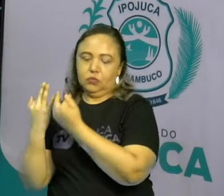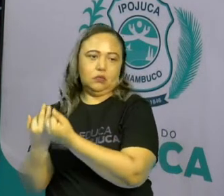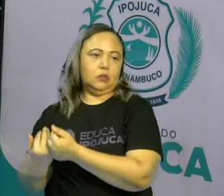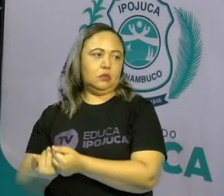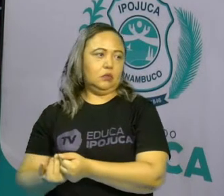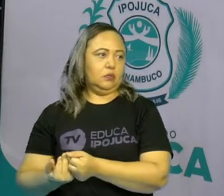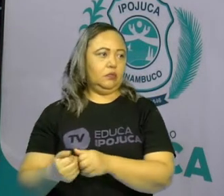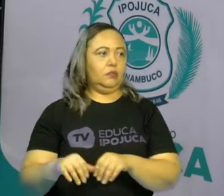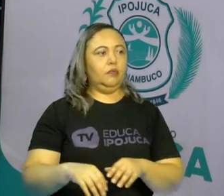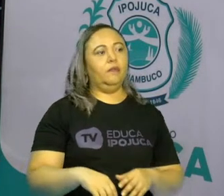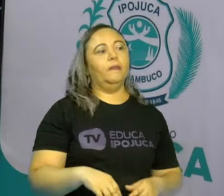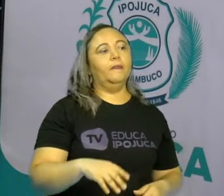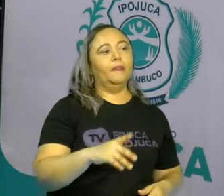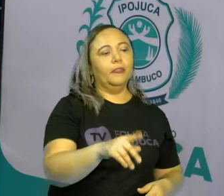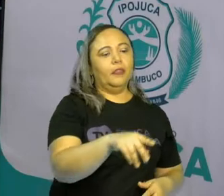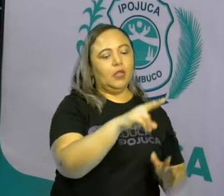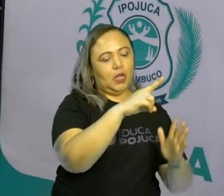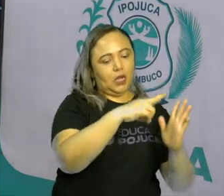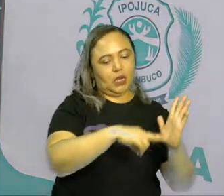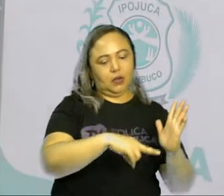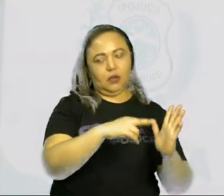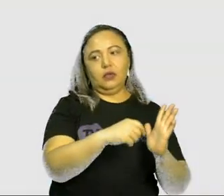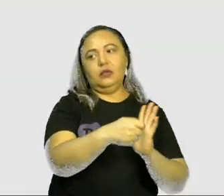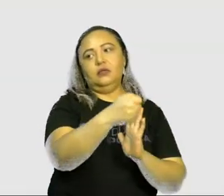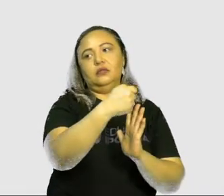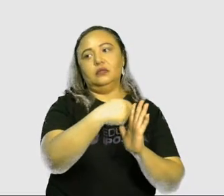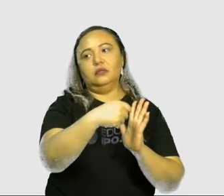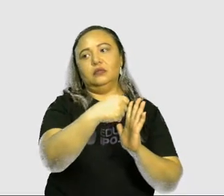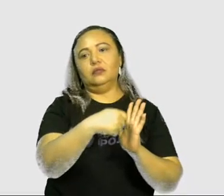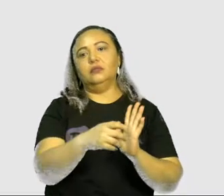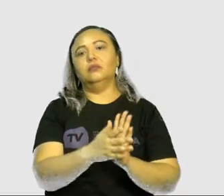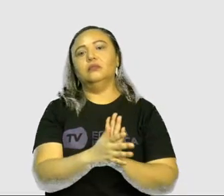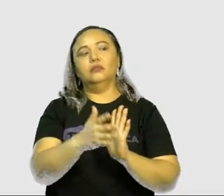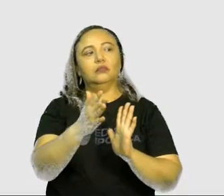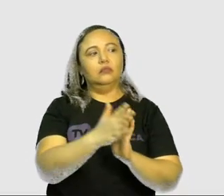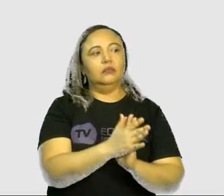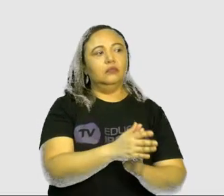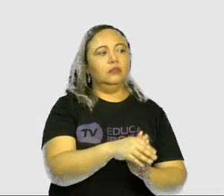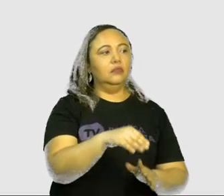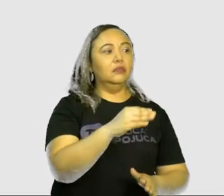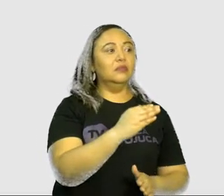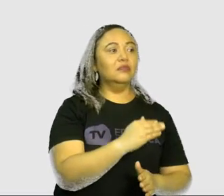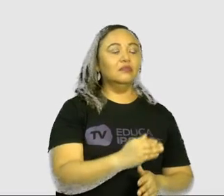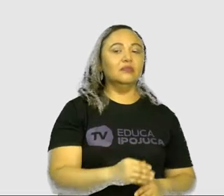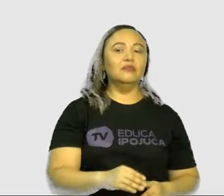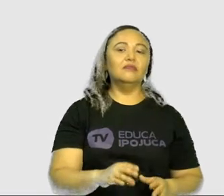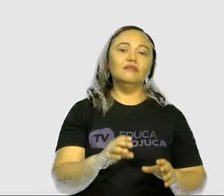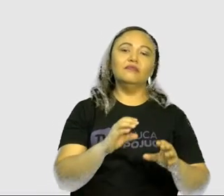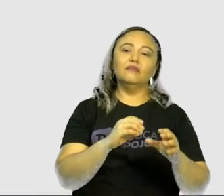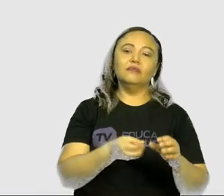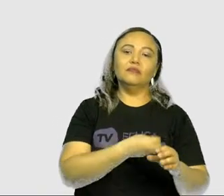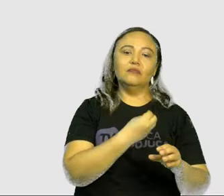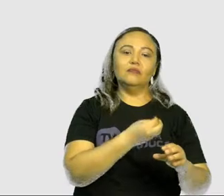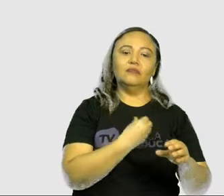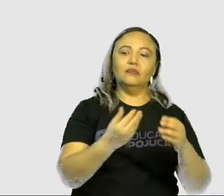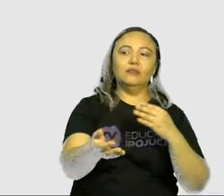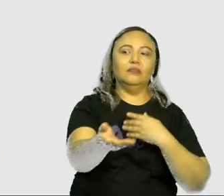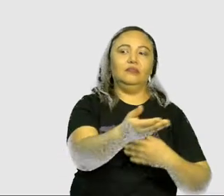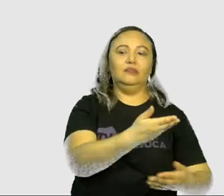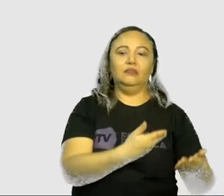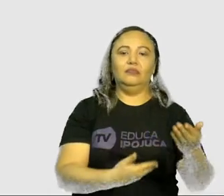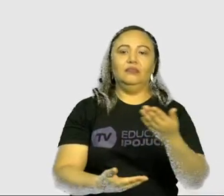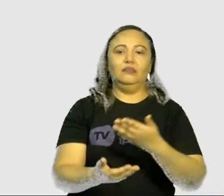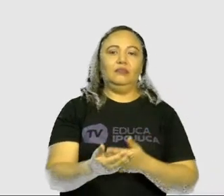Nela, aprendemos a ler, a escrever, como já tinha falado, né, criança? Conviver com os outros,